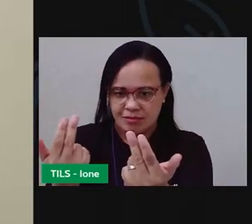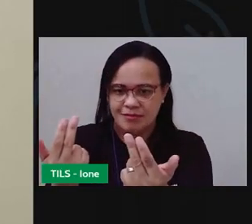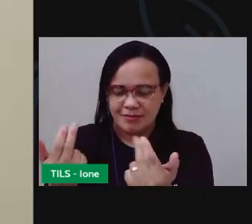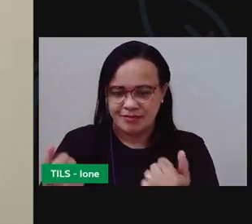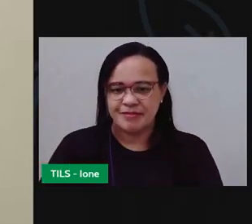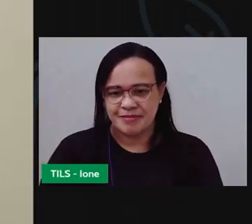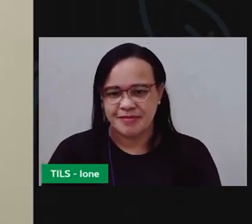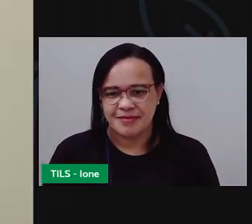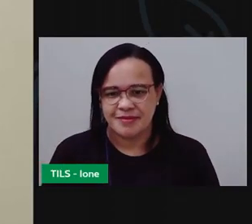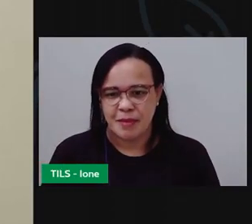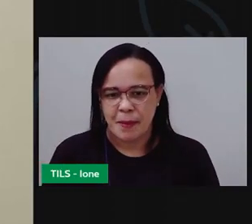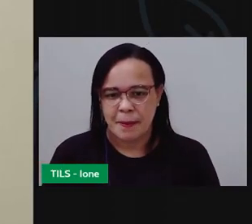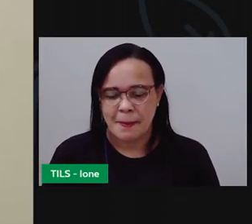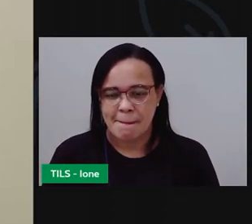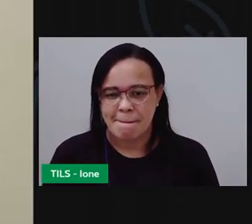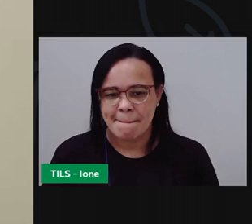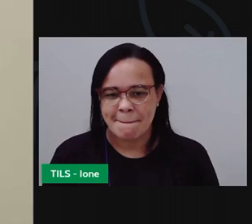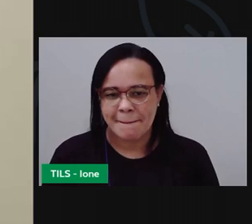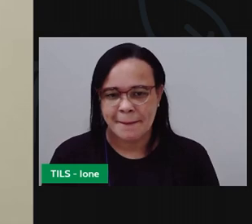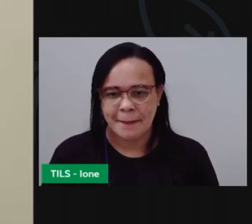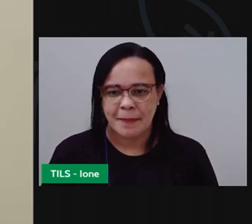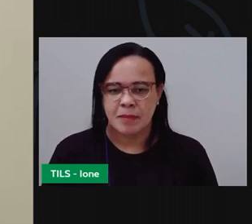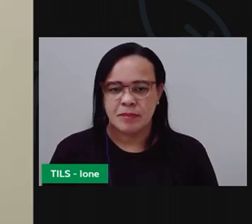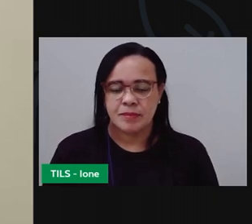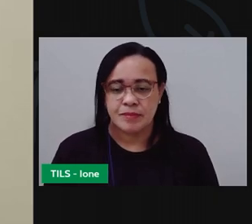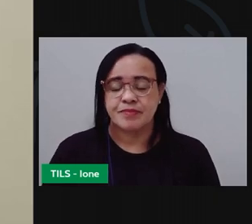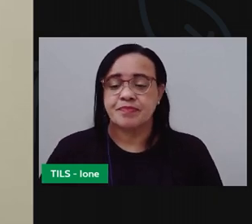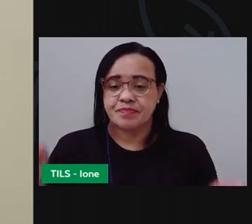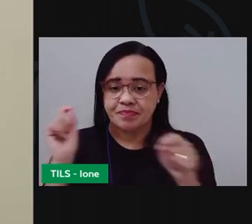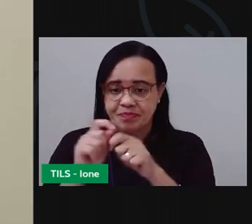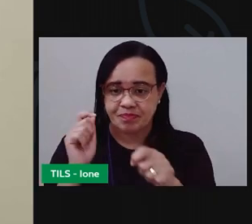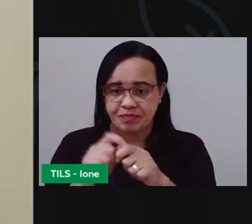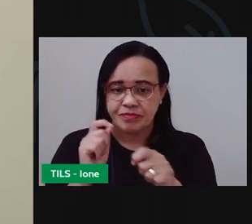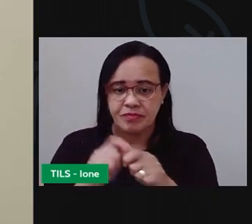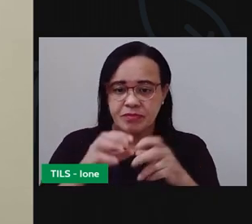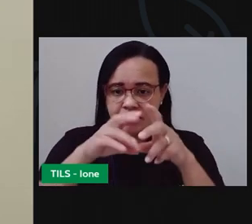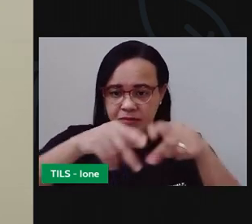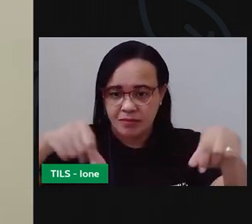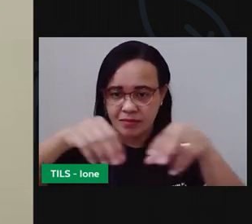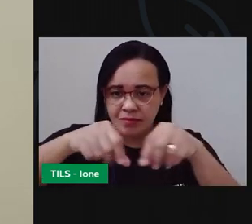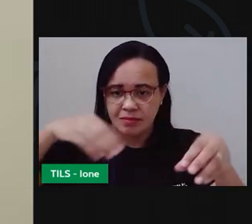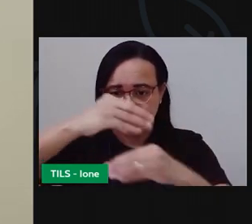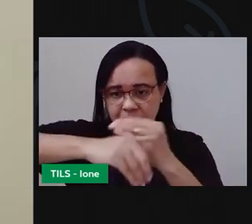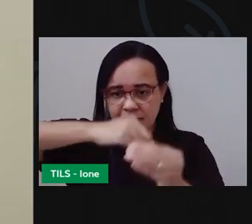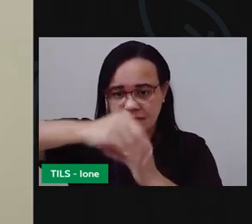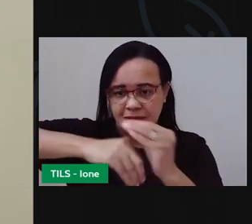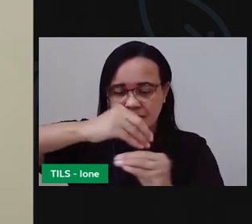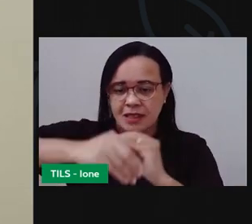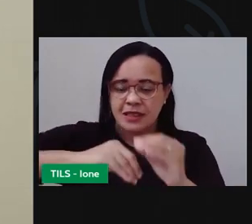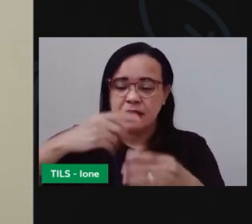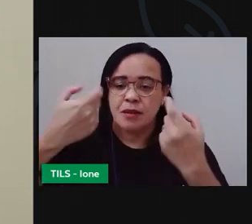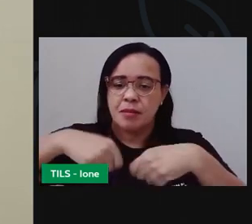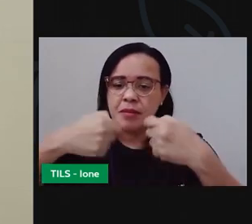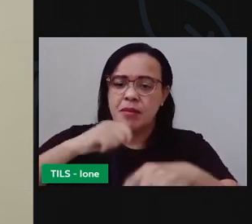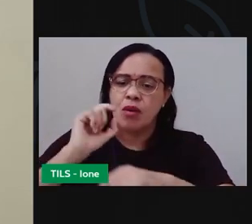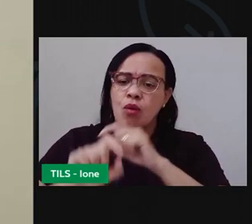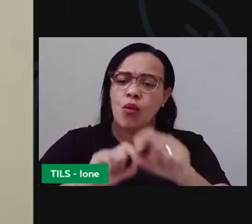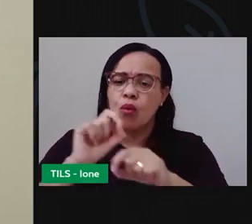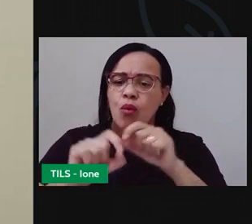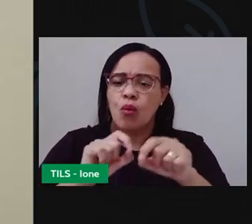pra fazer a compostagem a gente vai precisar